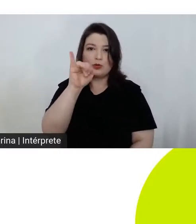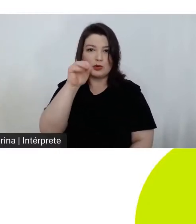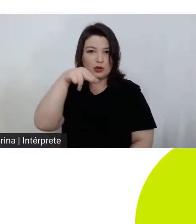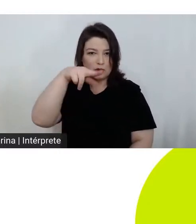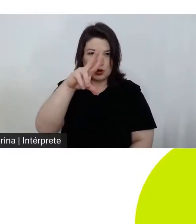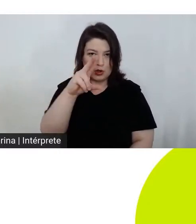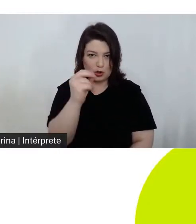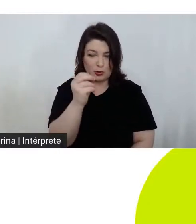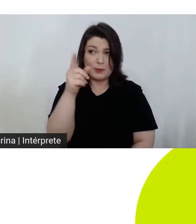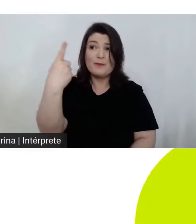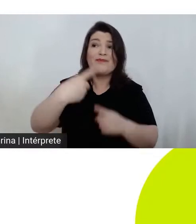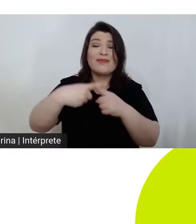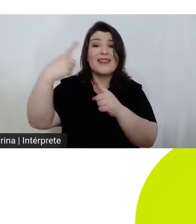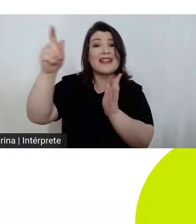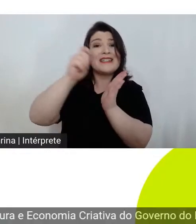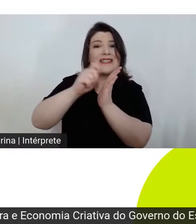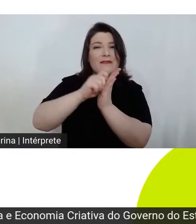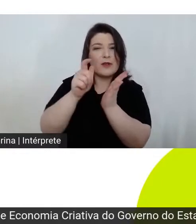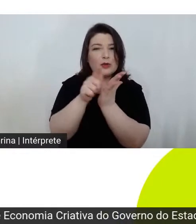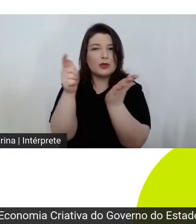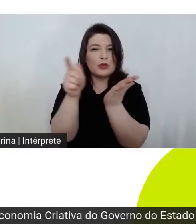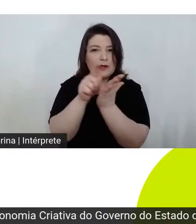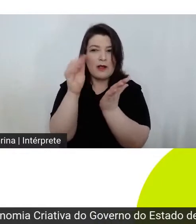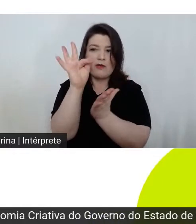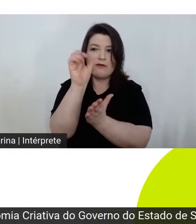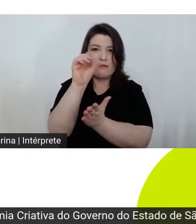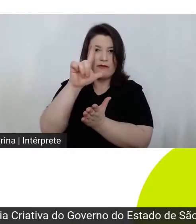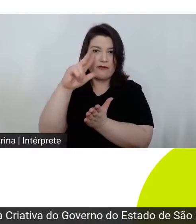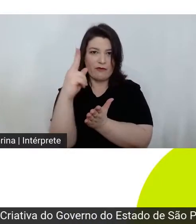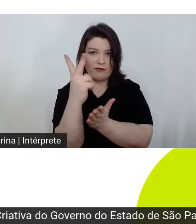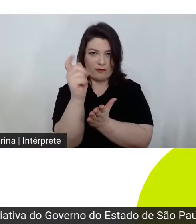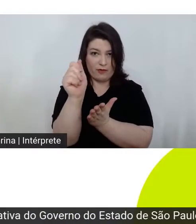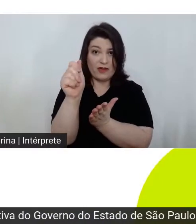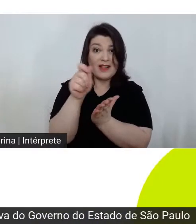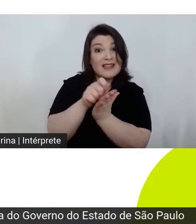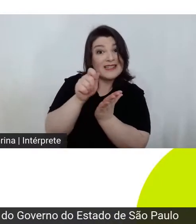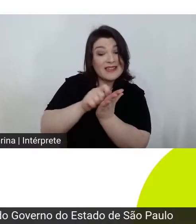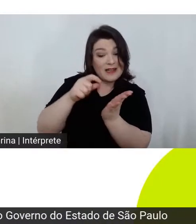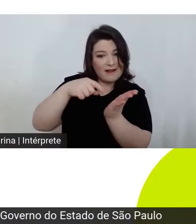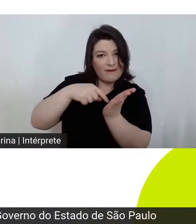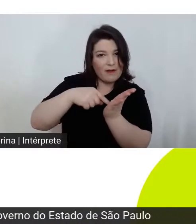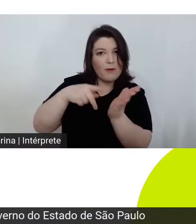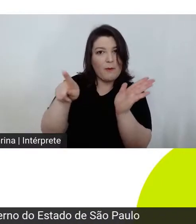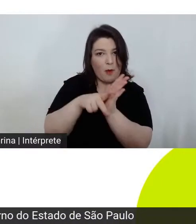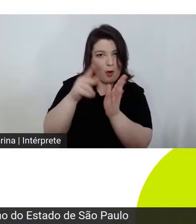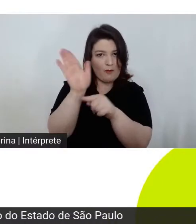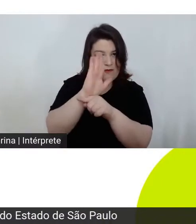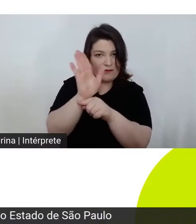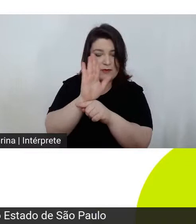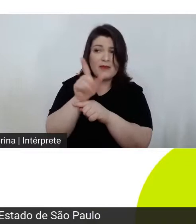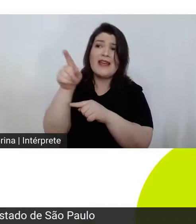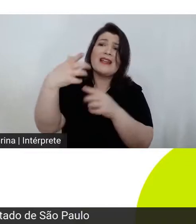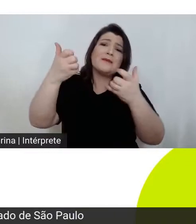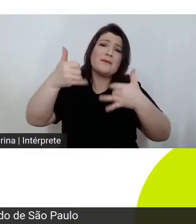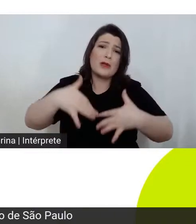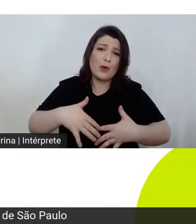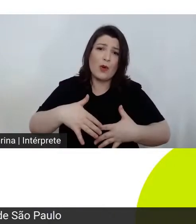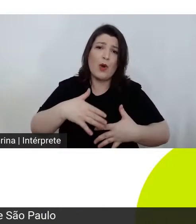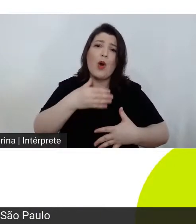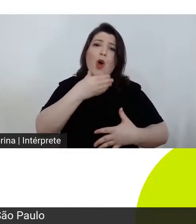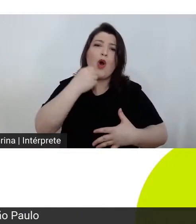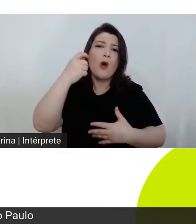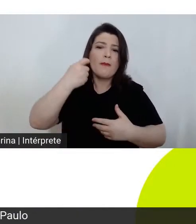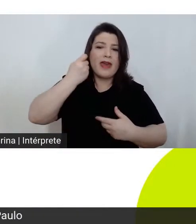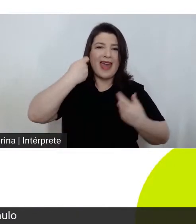e ele falava que ele achava que o Adam Sandler, nesse filme, tinha que ter sido pelo menos indicado ao